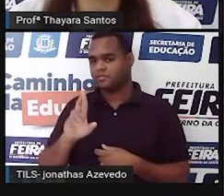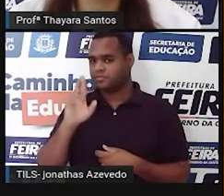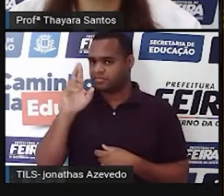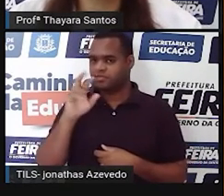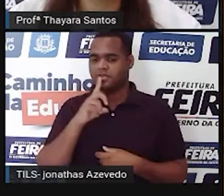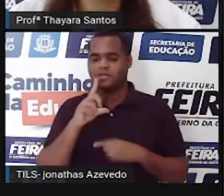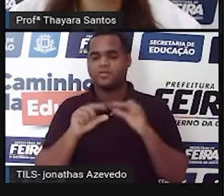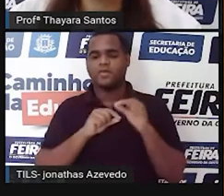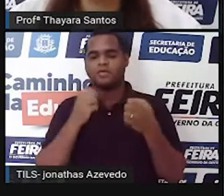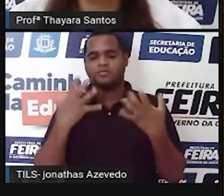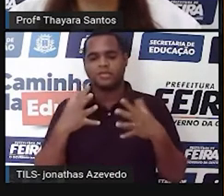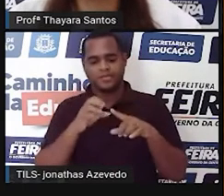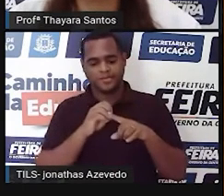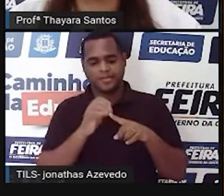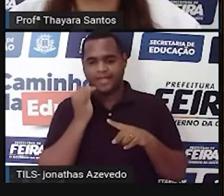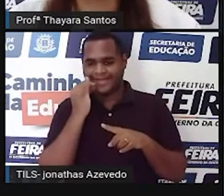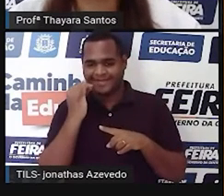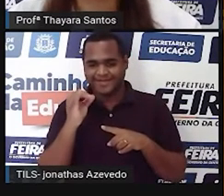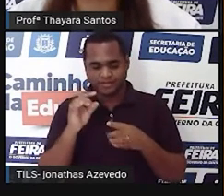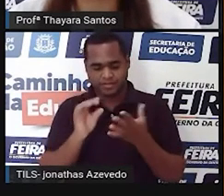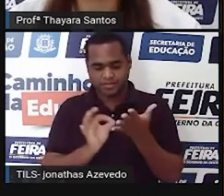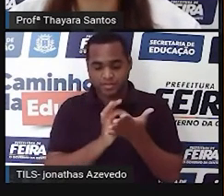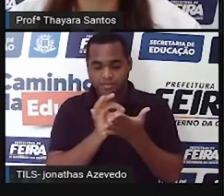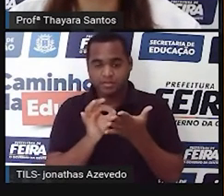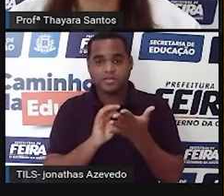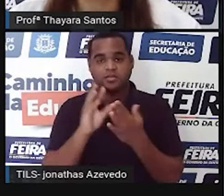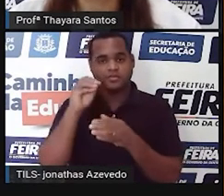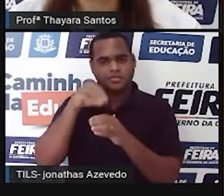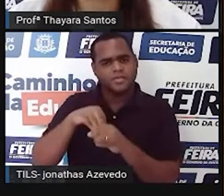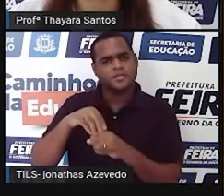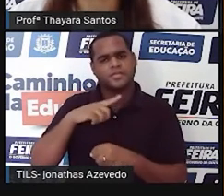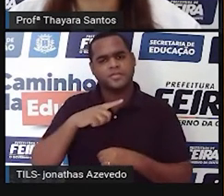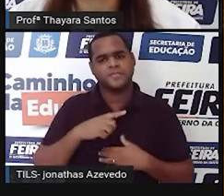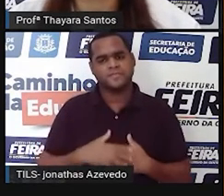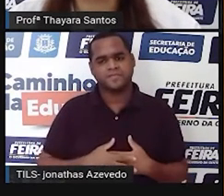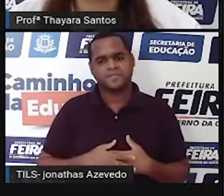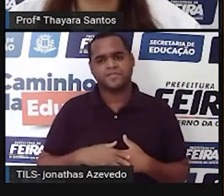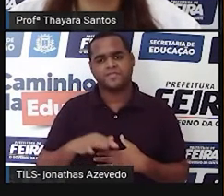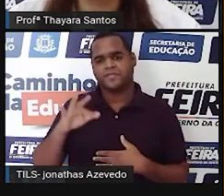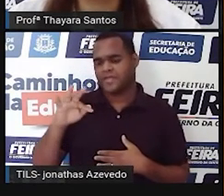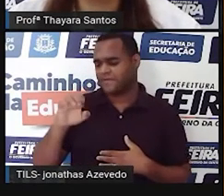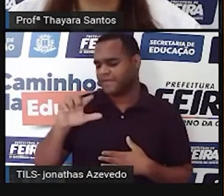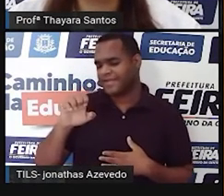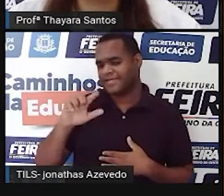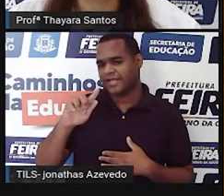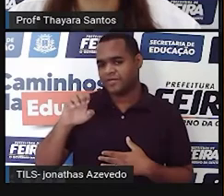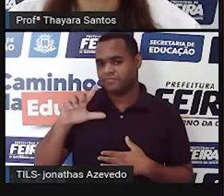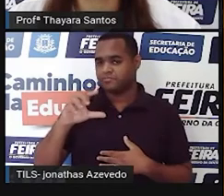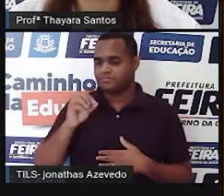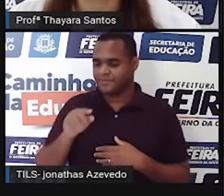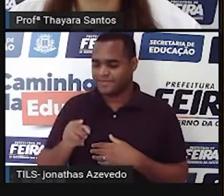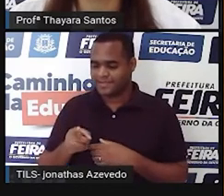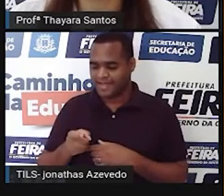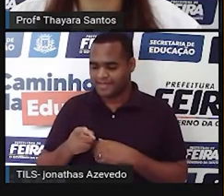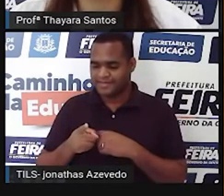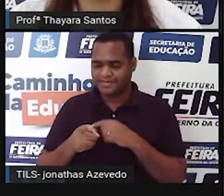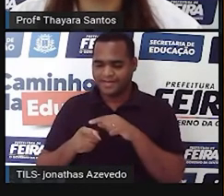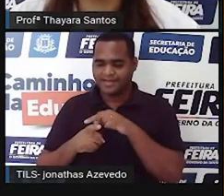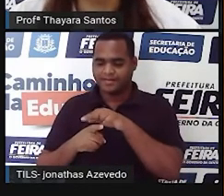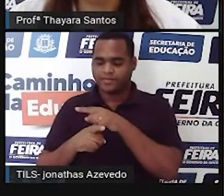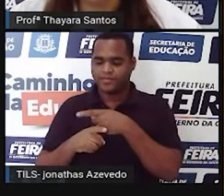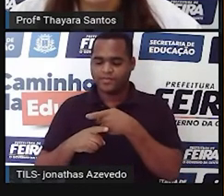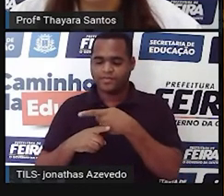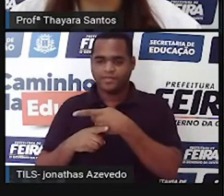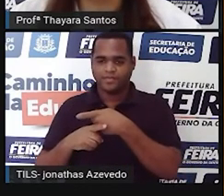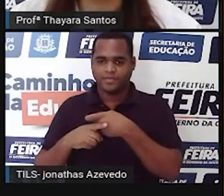por produzir essa energia na célula. E aqui, gente tem o flagelo ou a cauda, que é a estrutura de locomoção